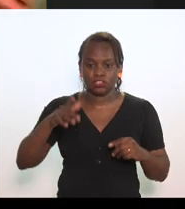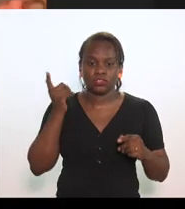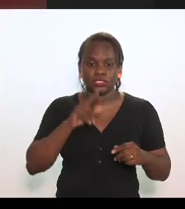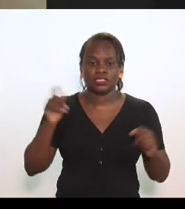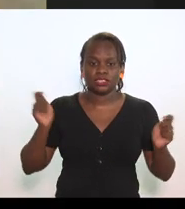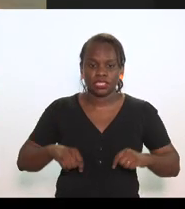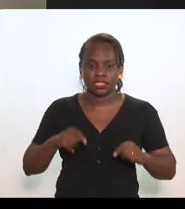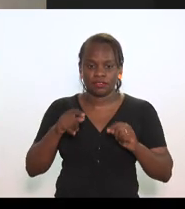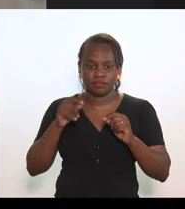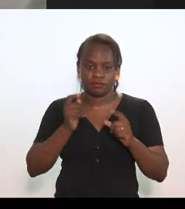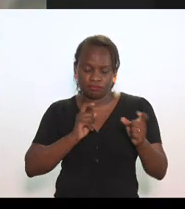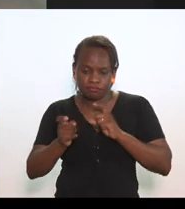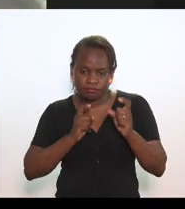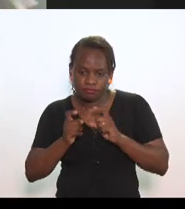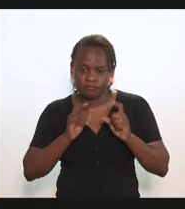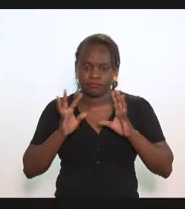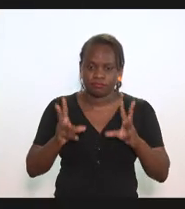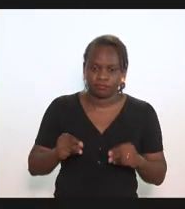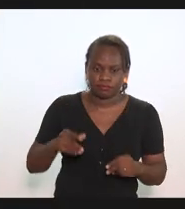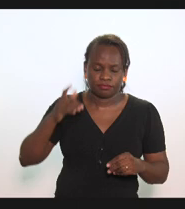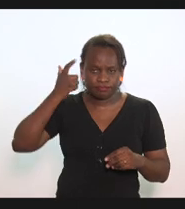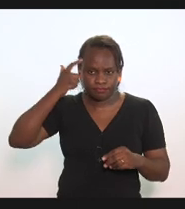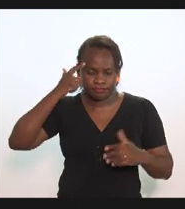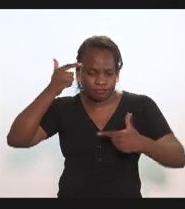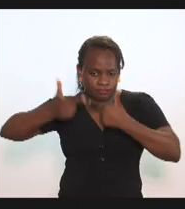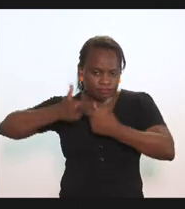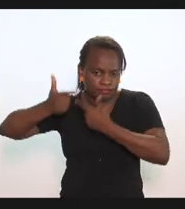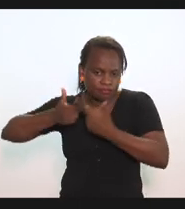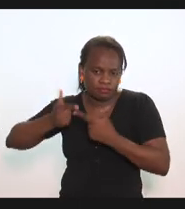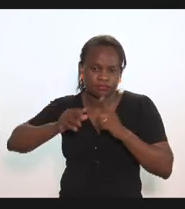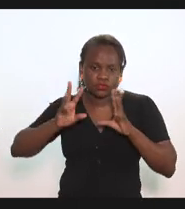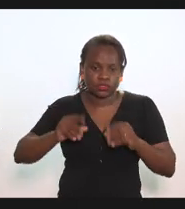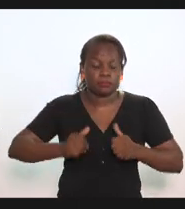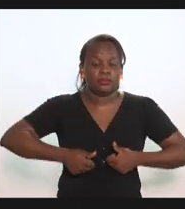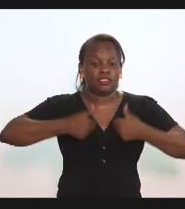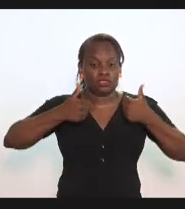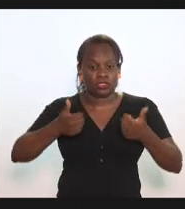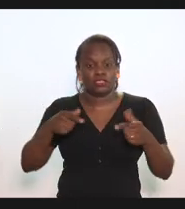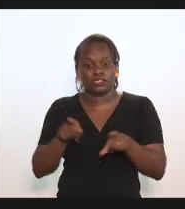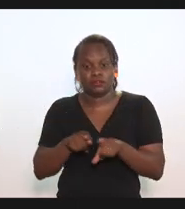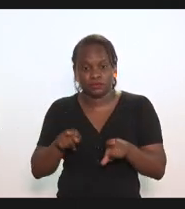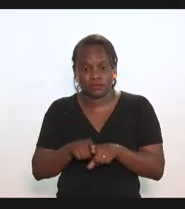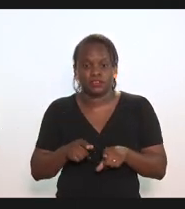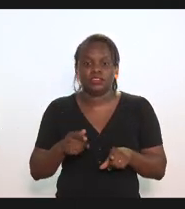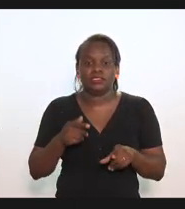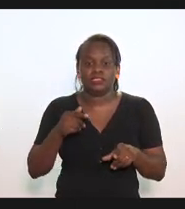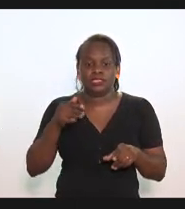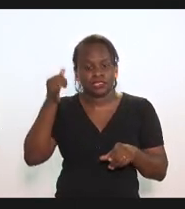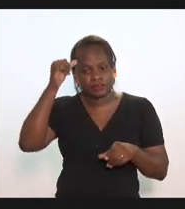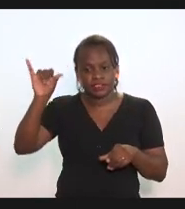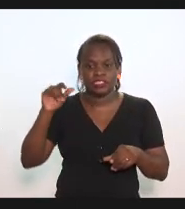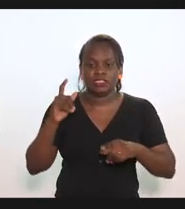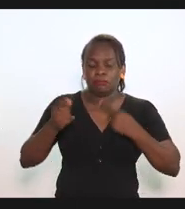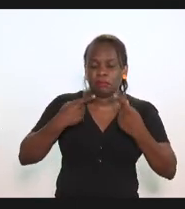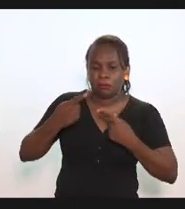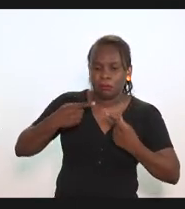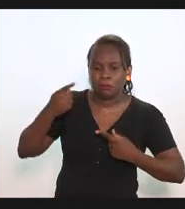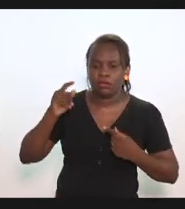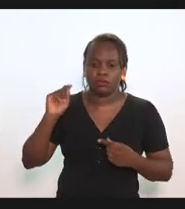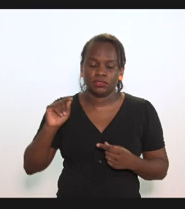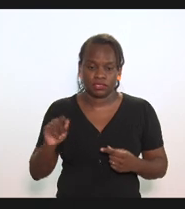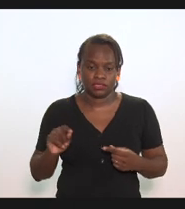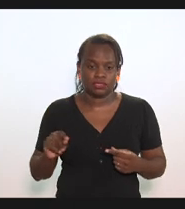todas essas discussões com a racionalidade bem maior inclusive fugindo um pouco daquela discussão de que